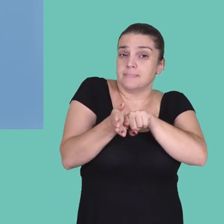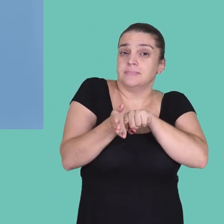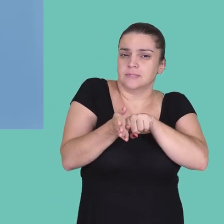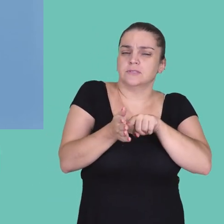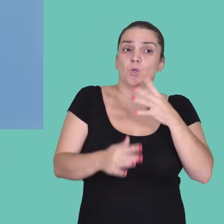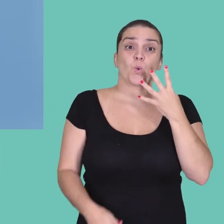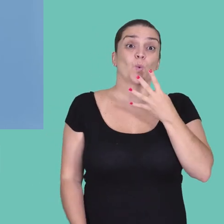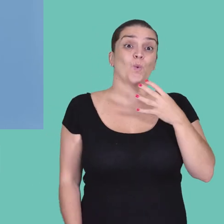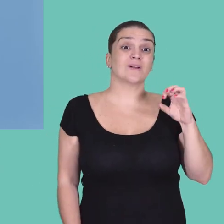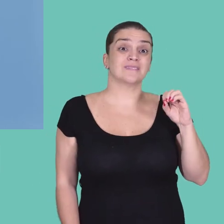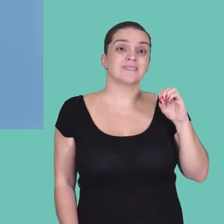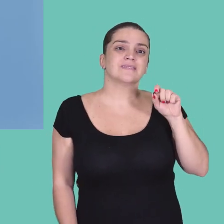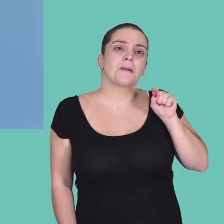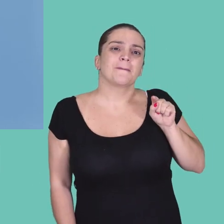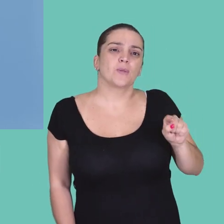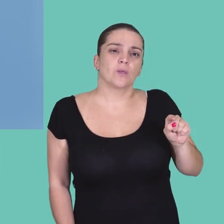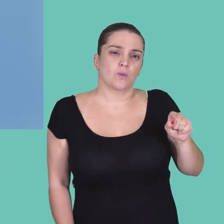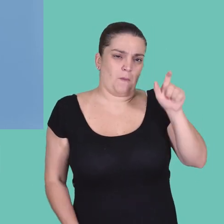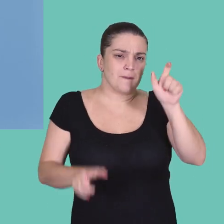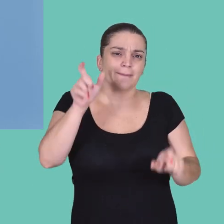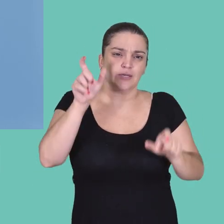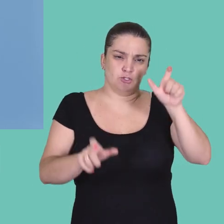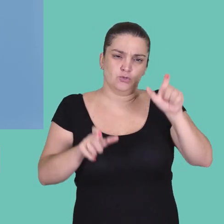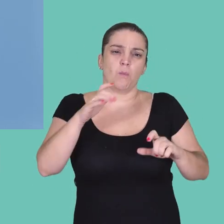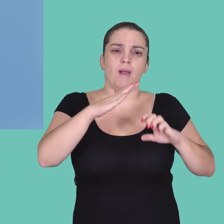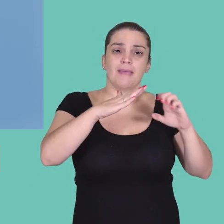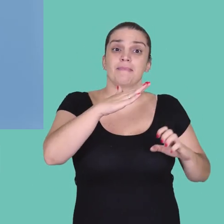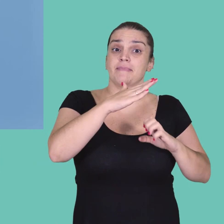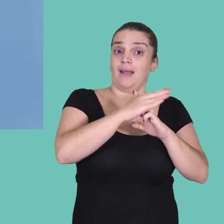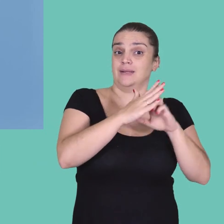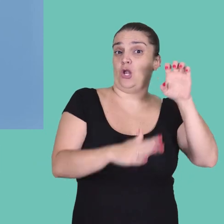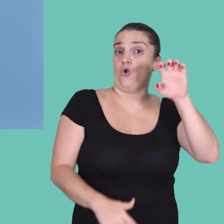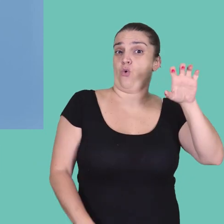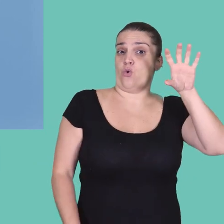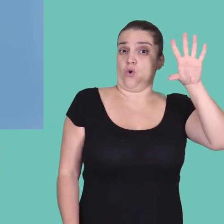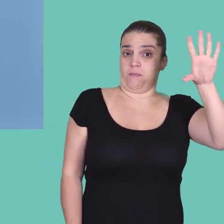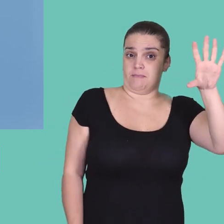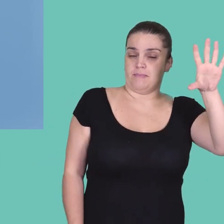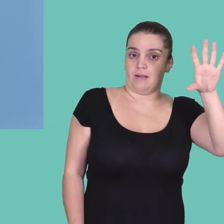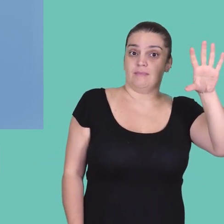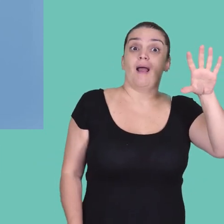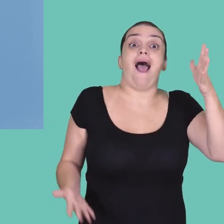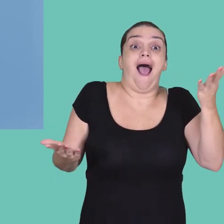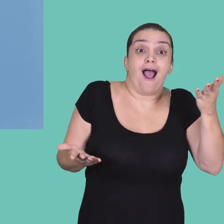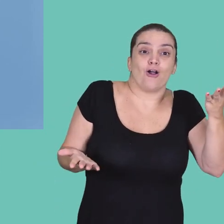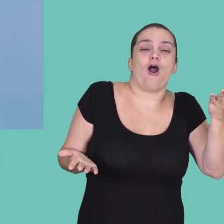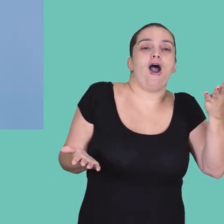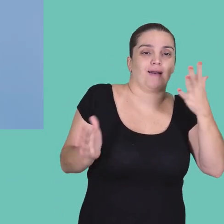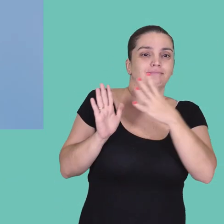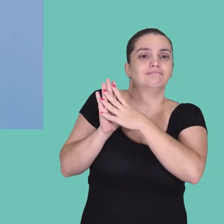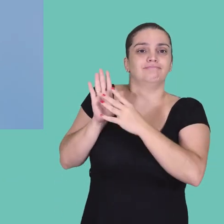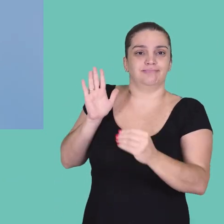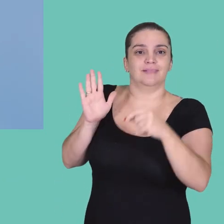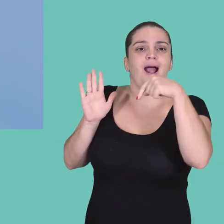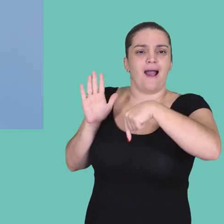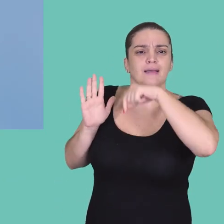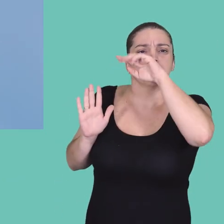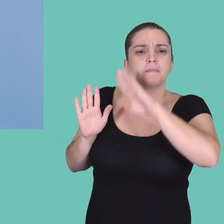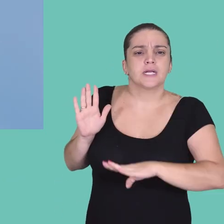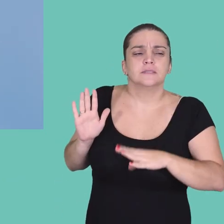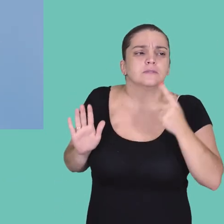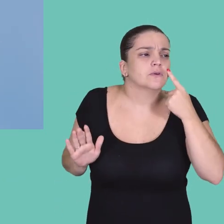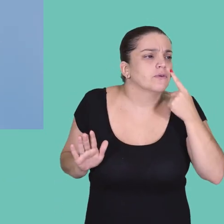é para nós. Esse estudo foi realizado com 400 mil pessoas e empresas na Europa. E nós estamos